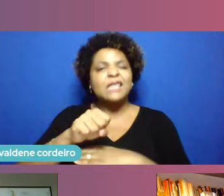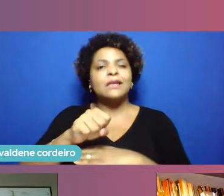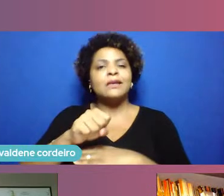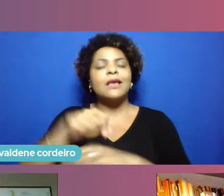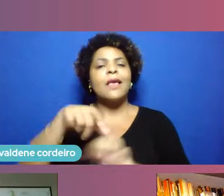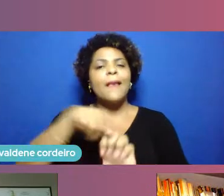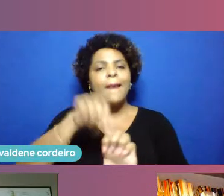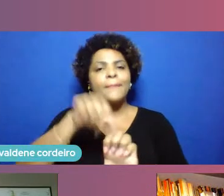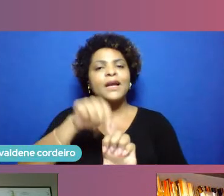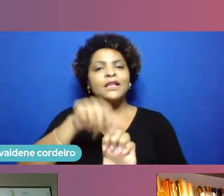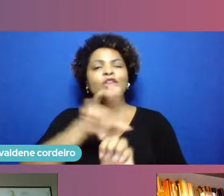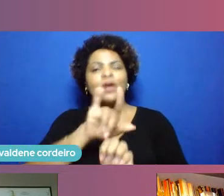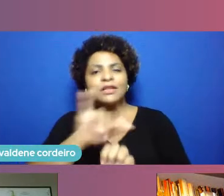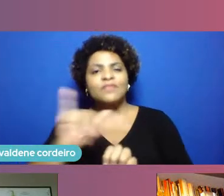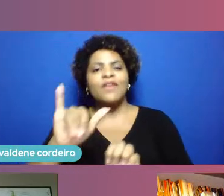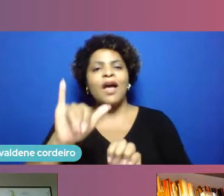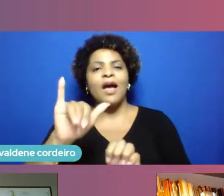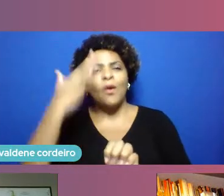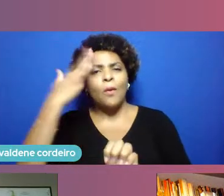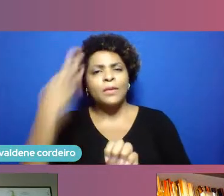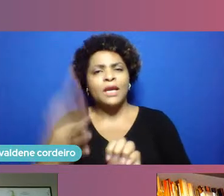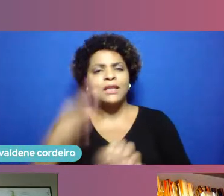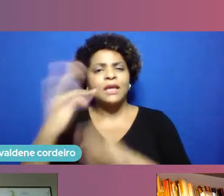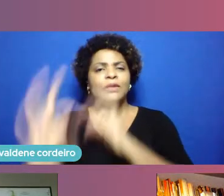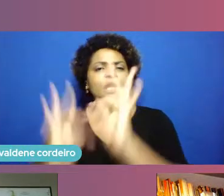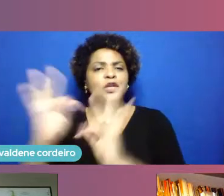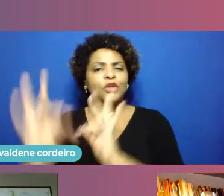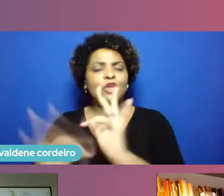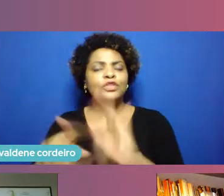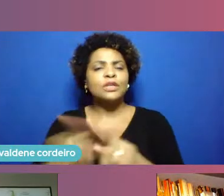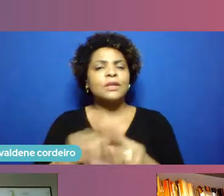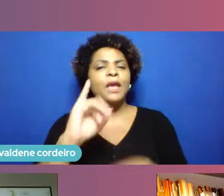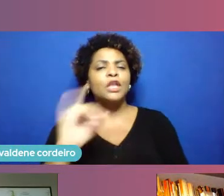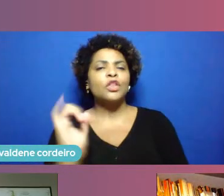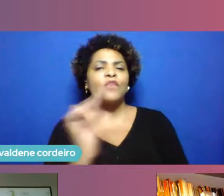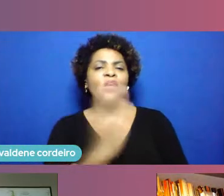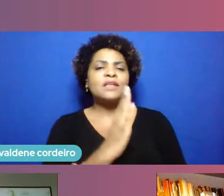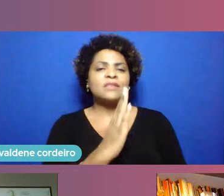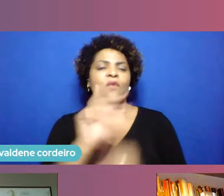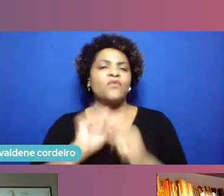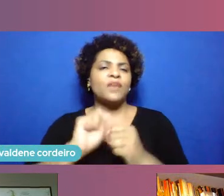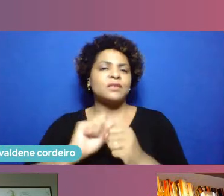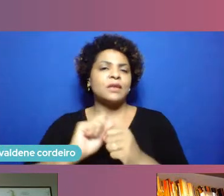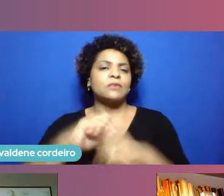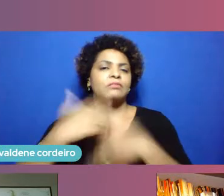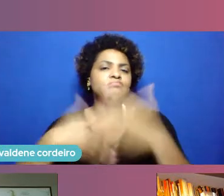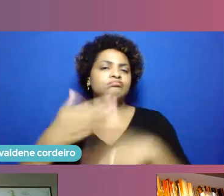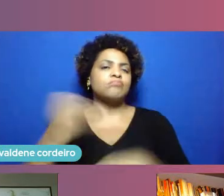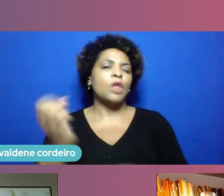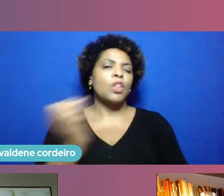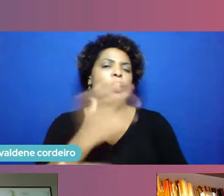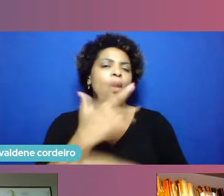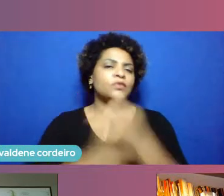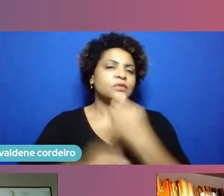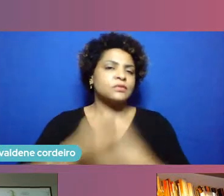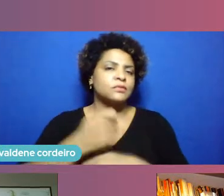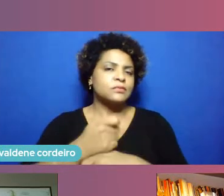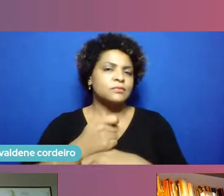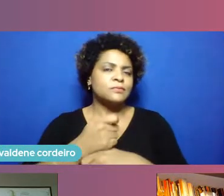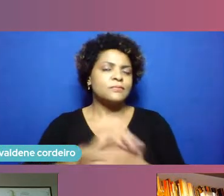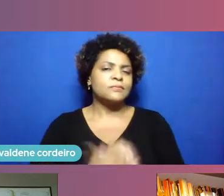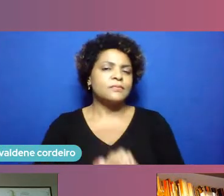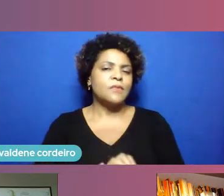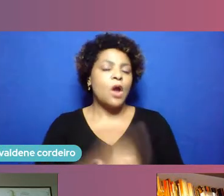e a inovação como ferramentas de fazer novos negócios crescerem. Perfeito. As universidades